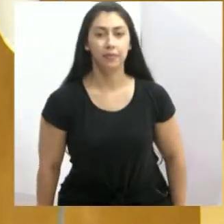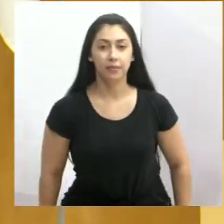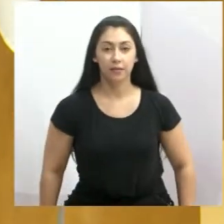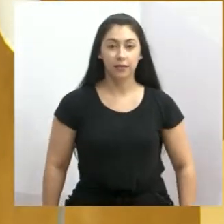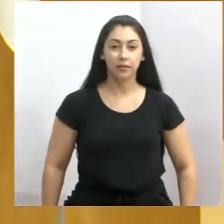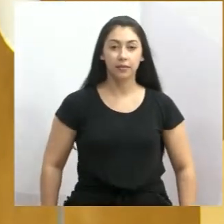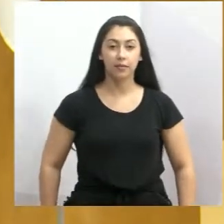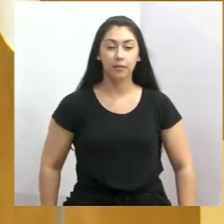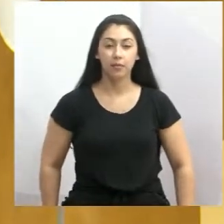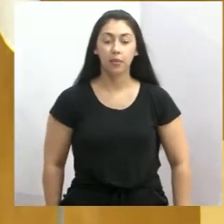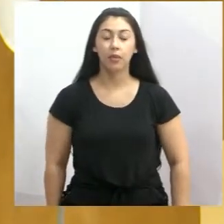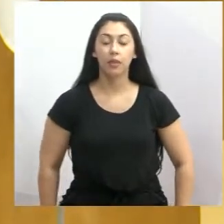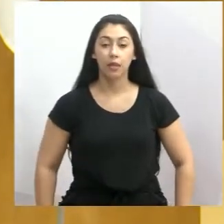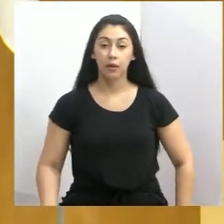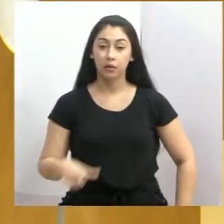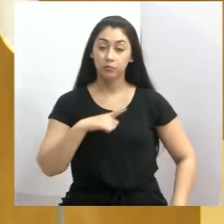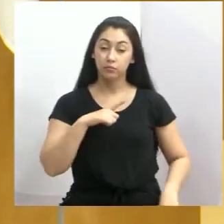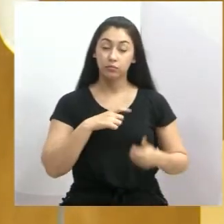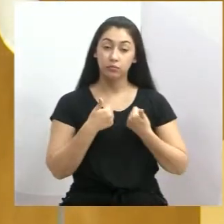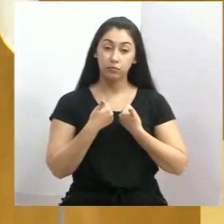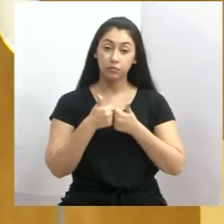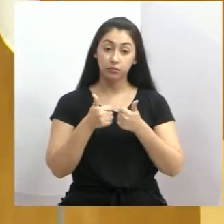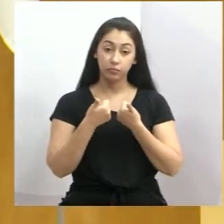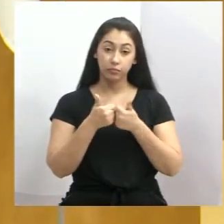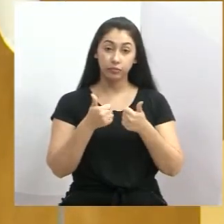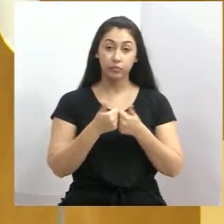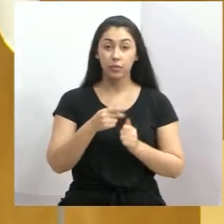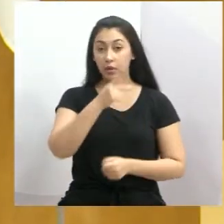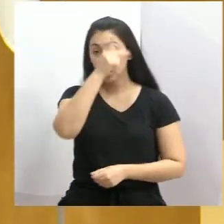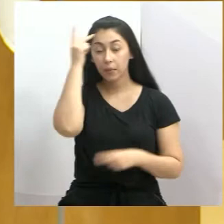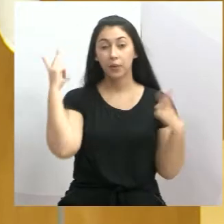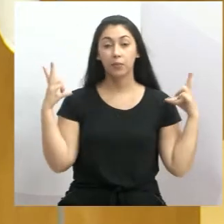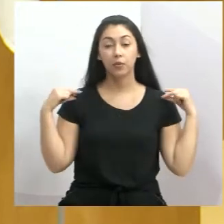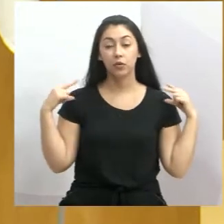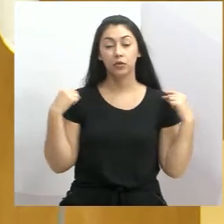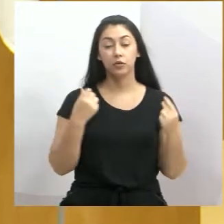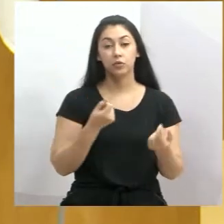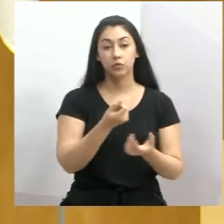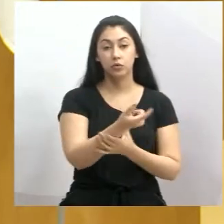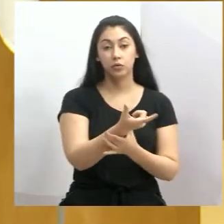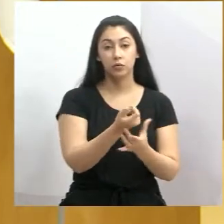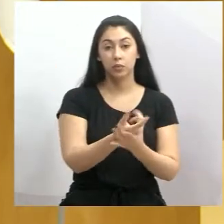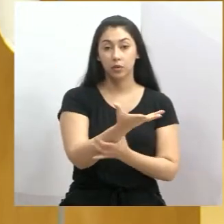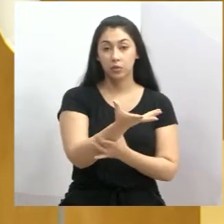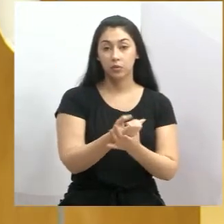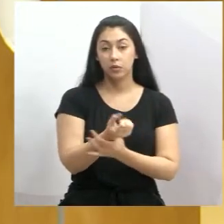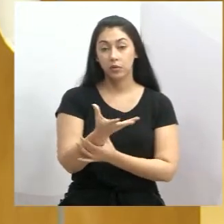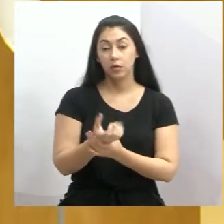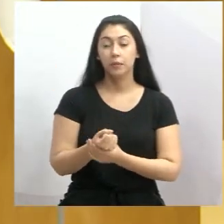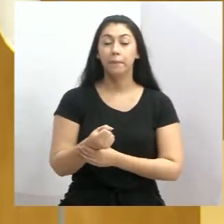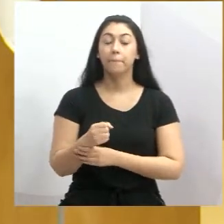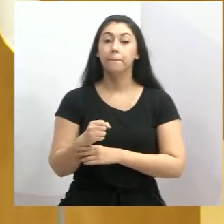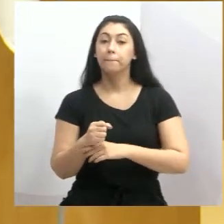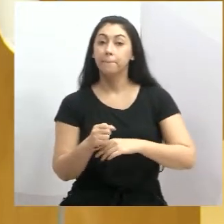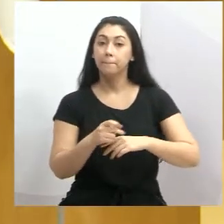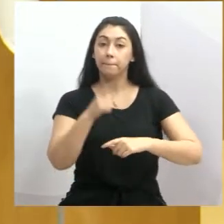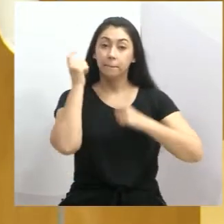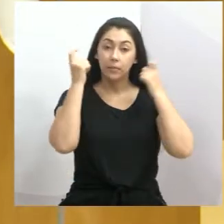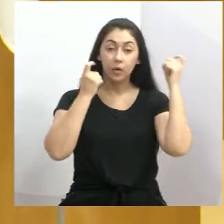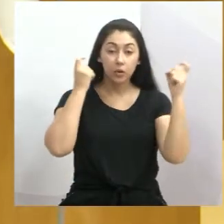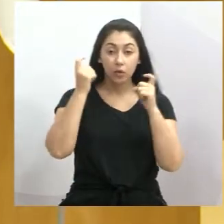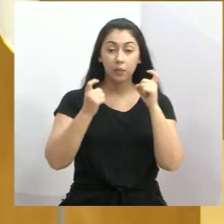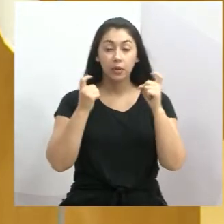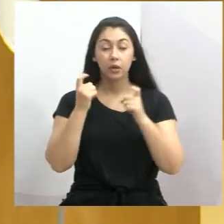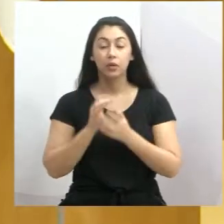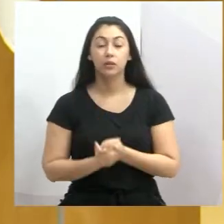gente ainda tem um transporte coletivo que os motoristas e os cobradores têm uma tensão grande com a população, né? A gente vai